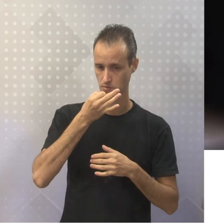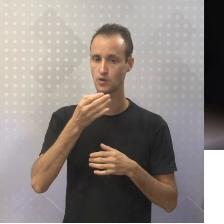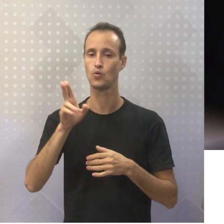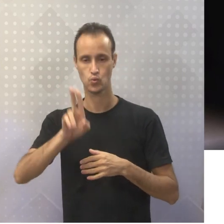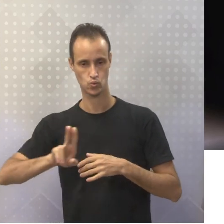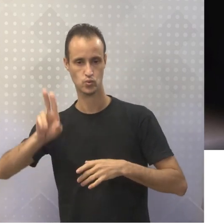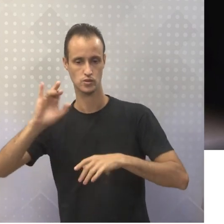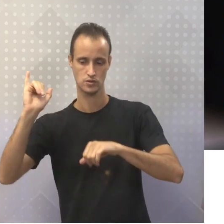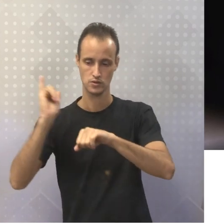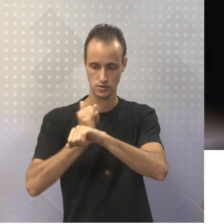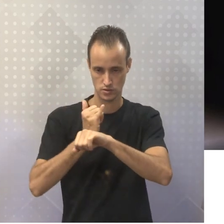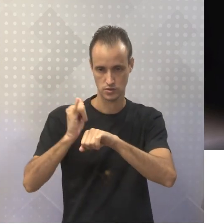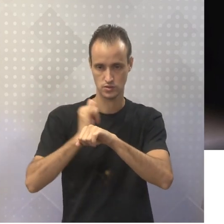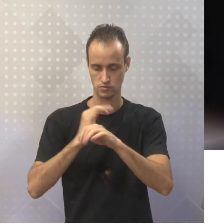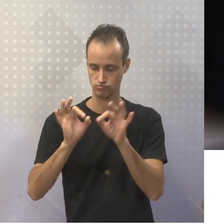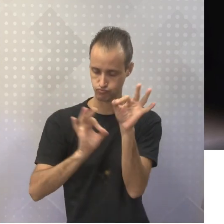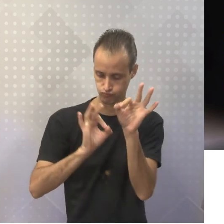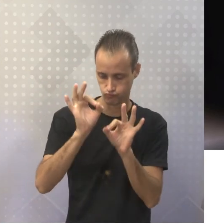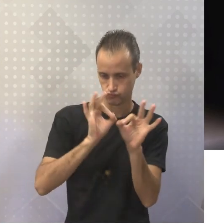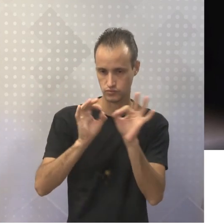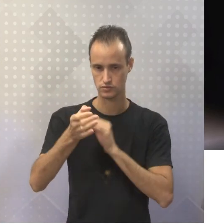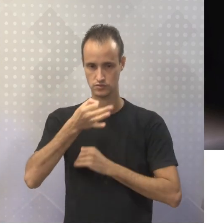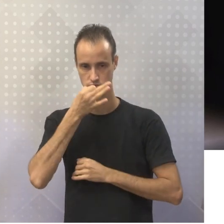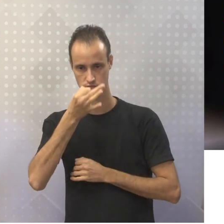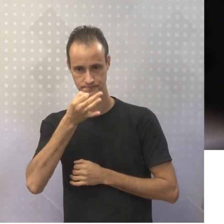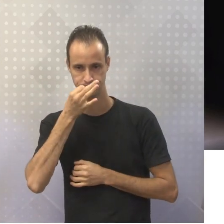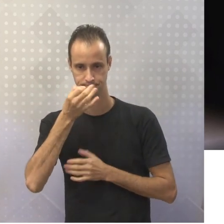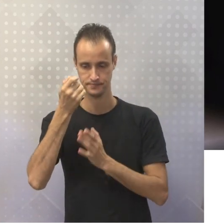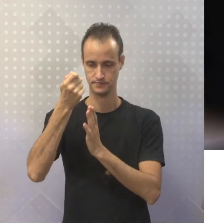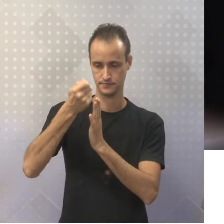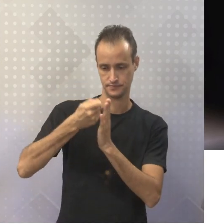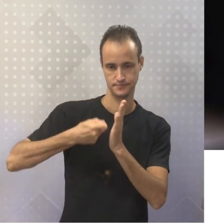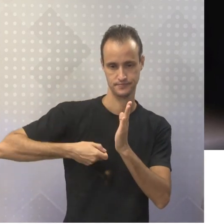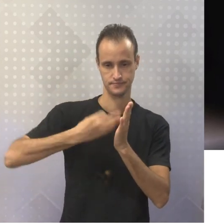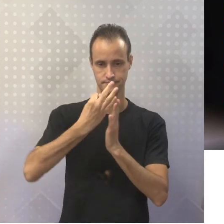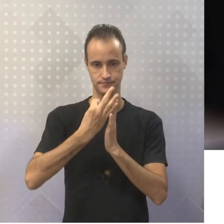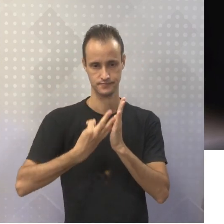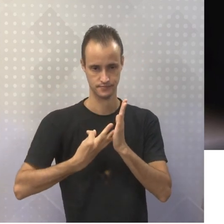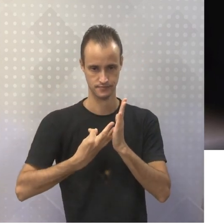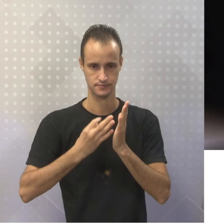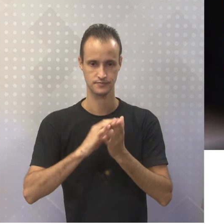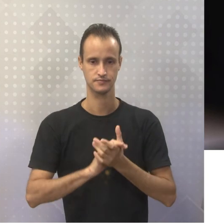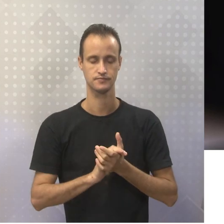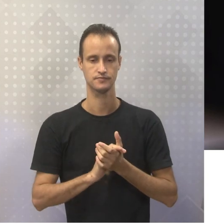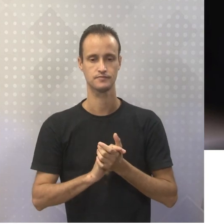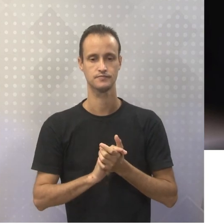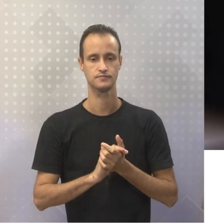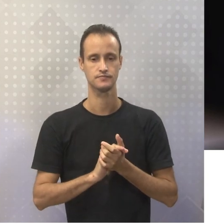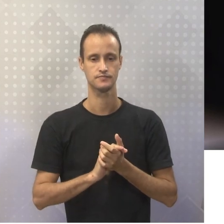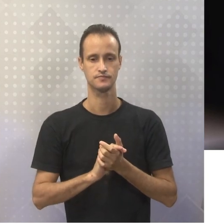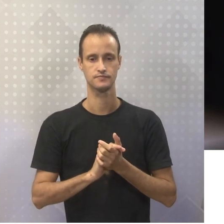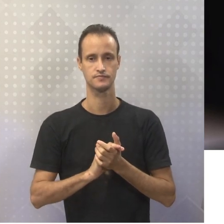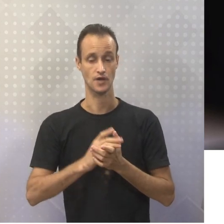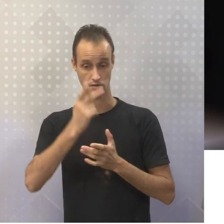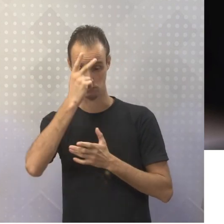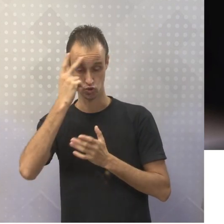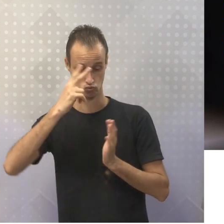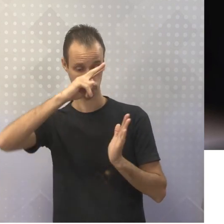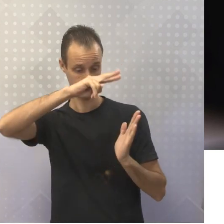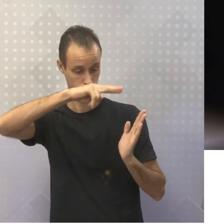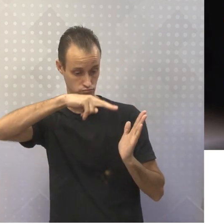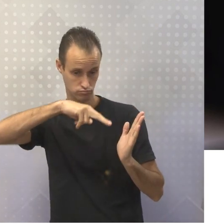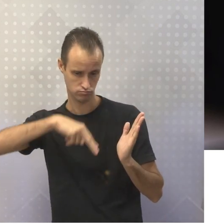né, que é utilizado para construir a argumentação, né? E isso vai despertar justamente no meu leitor,